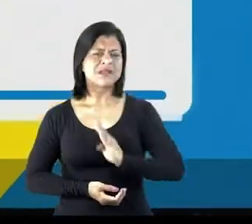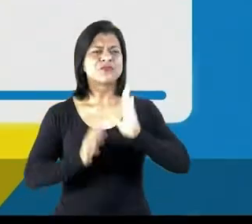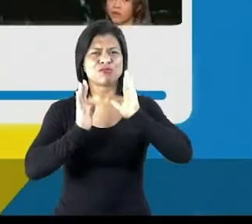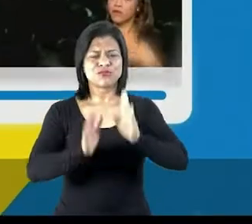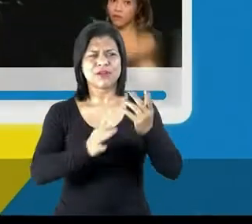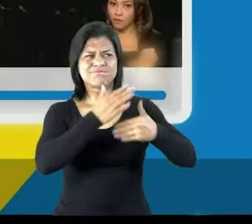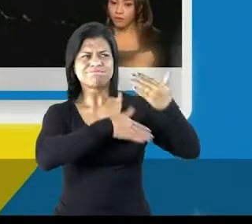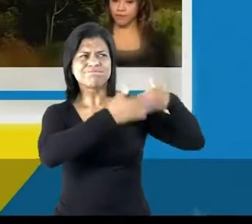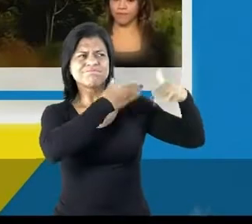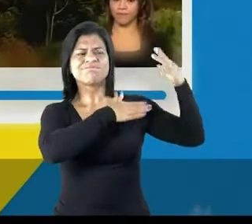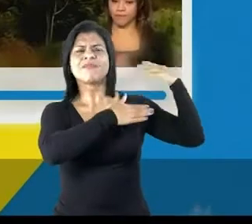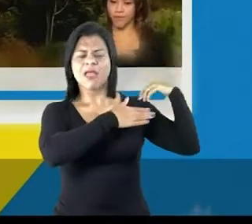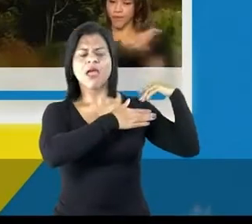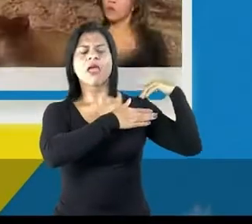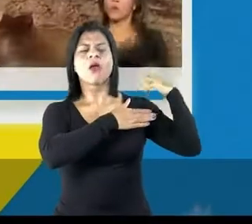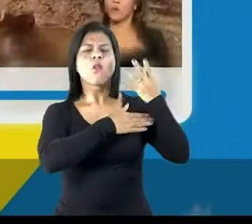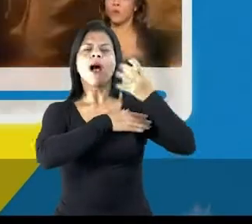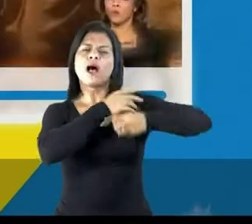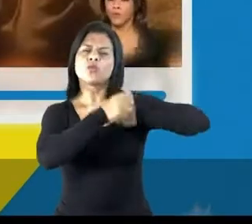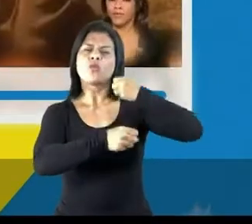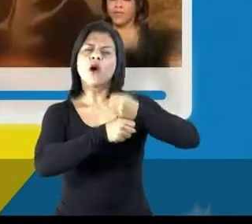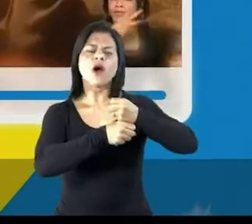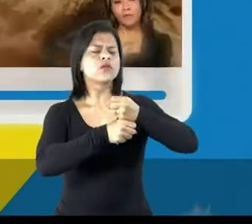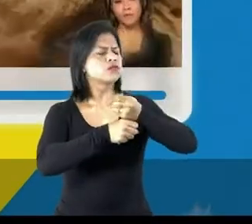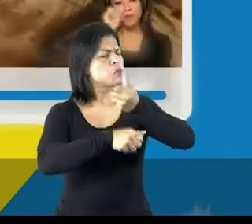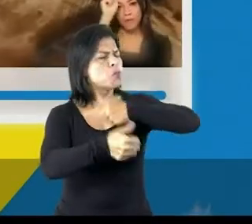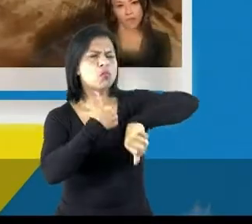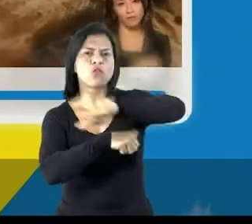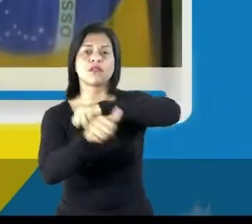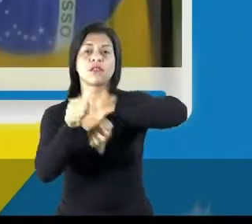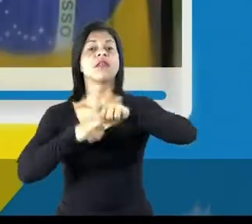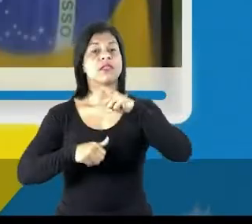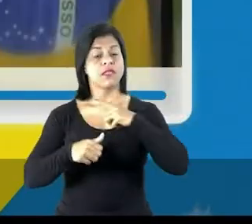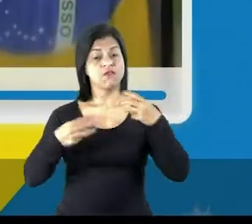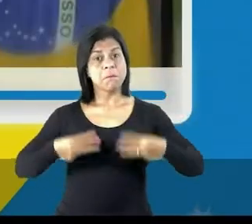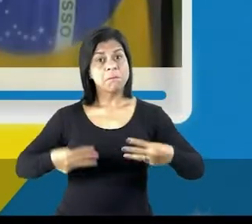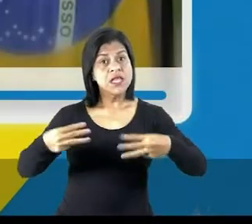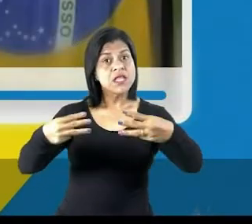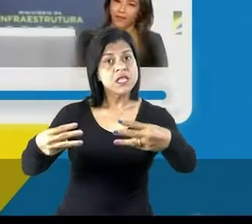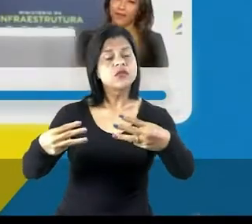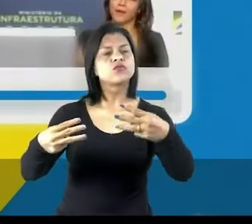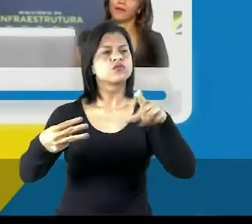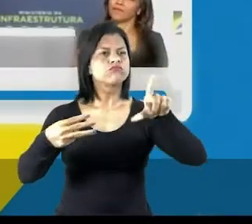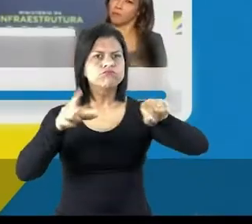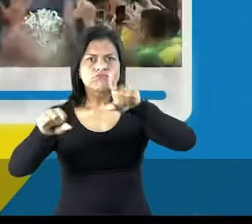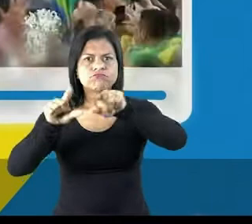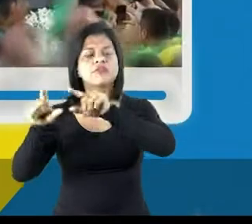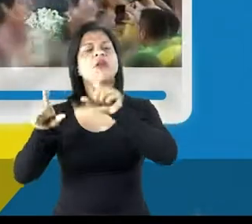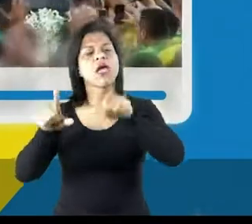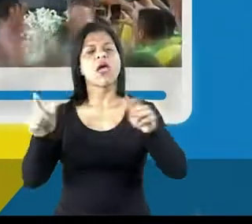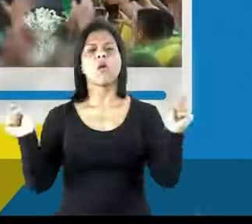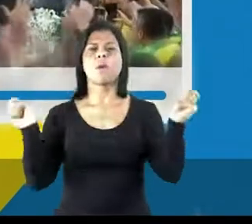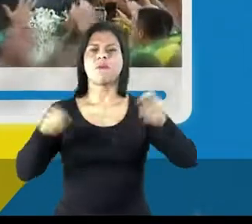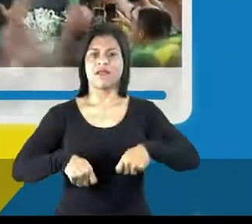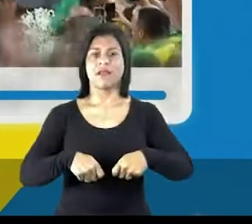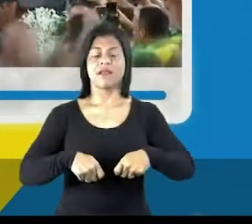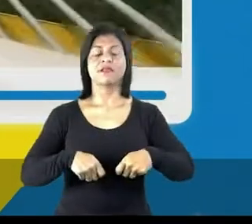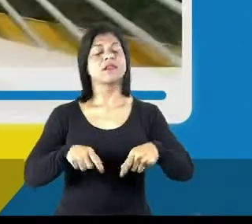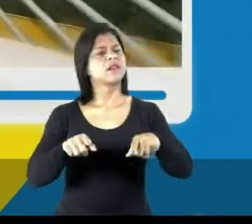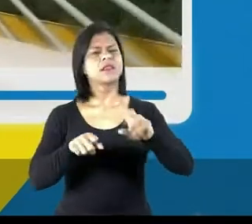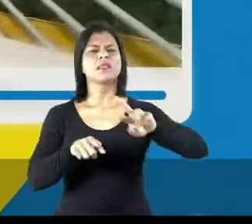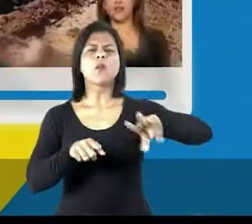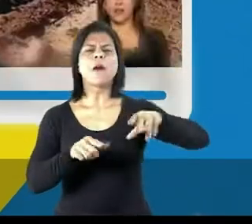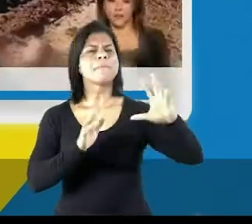O Brasil passou por uma revolução nos últimos quatro anos. Pela primeira vez, ministros foram escolhidos por competência e não por